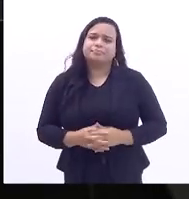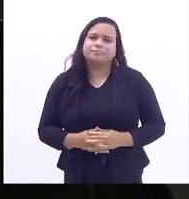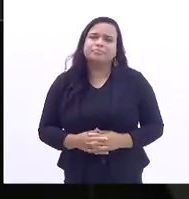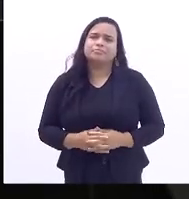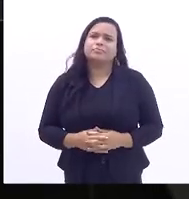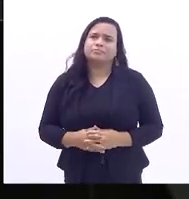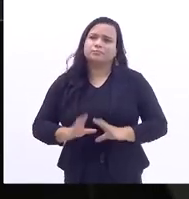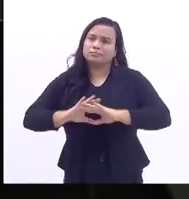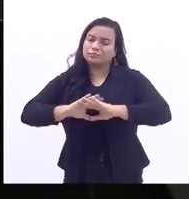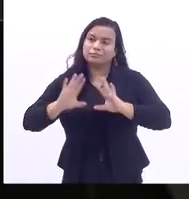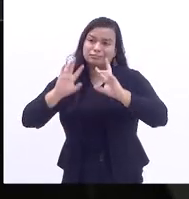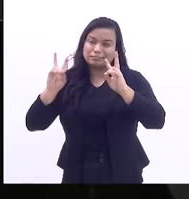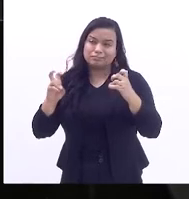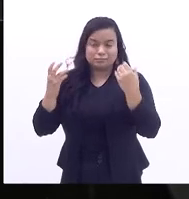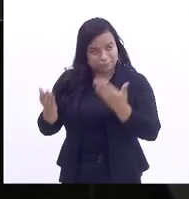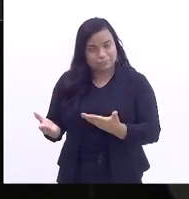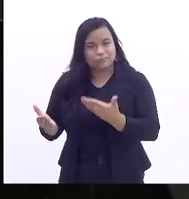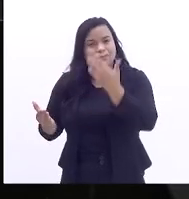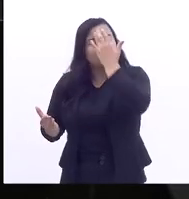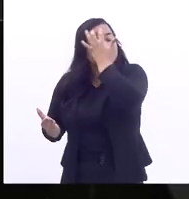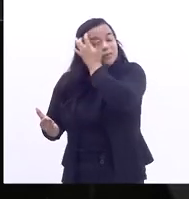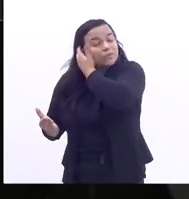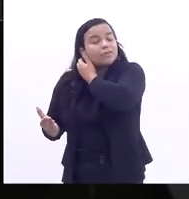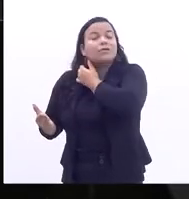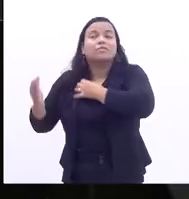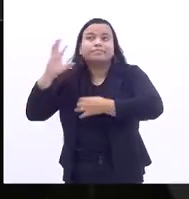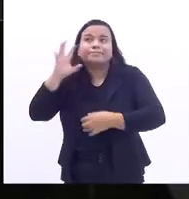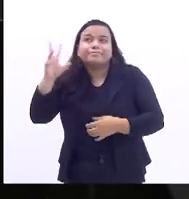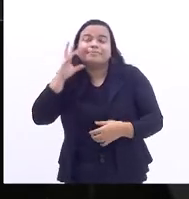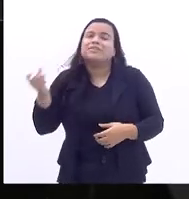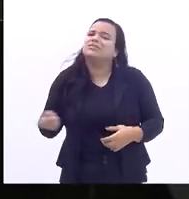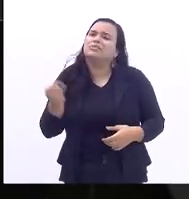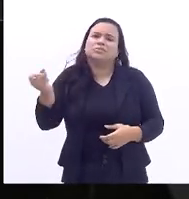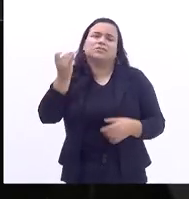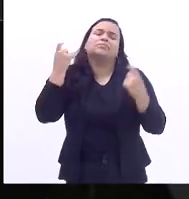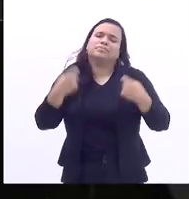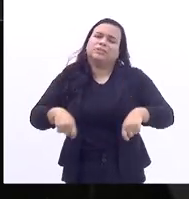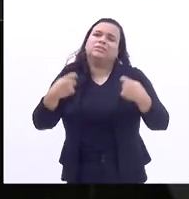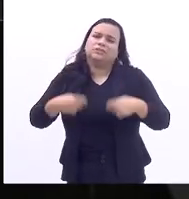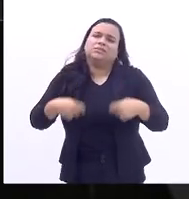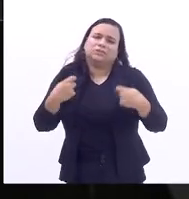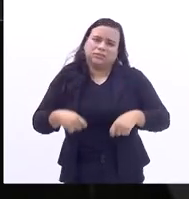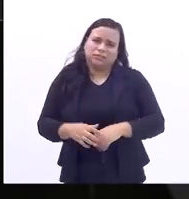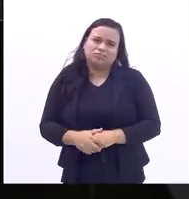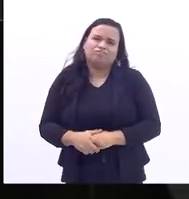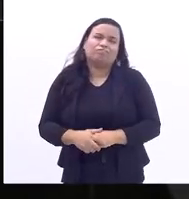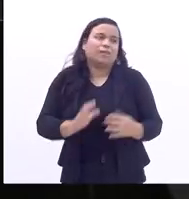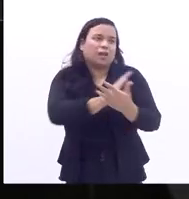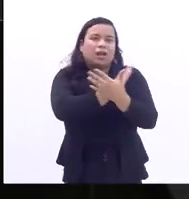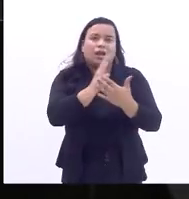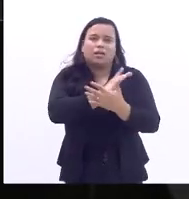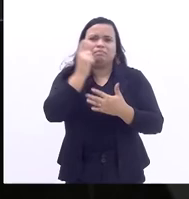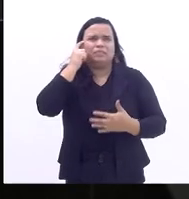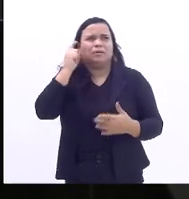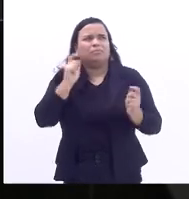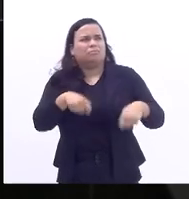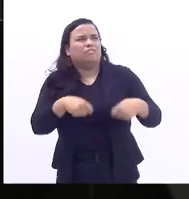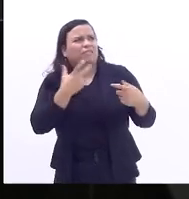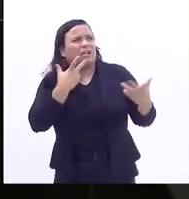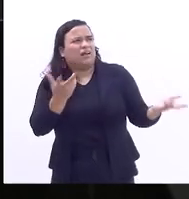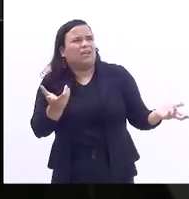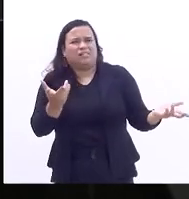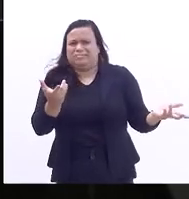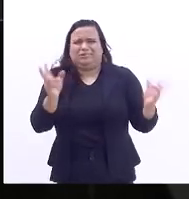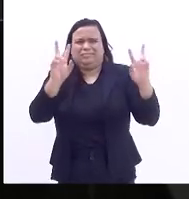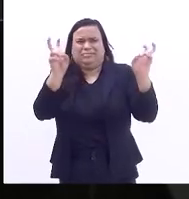Então, esse é um tema de muita relevância que alguns podem dizer, mas está fora